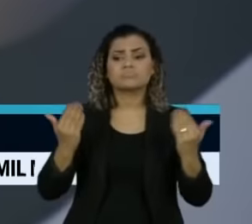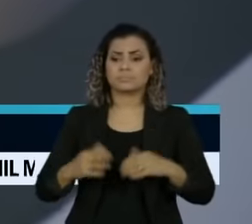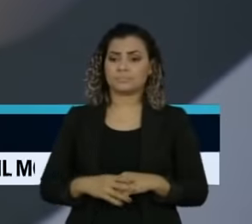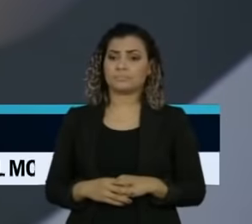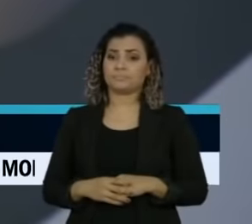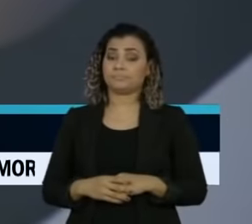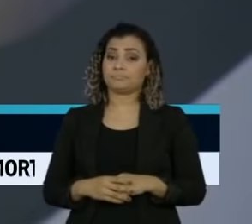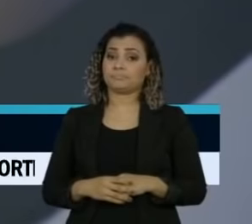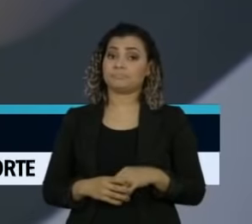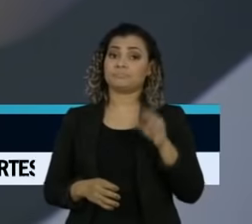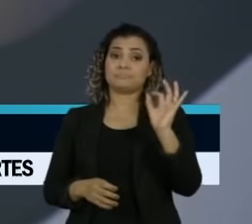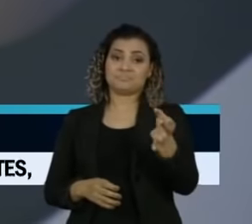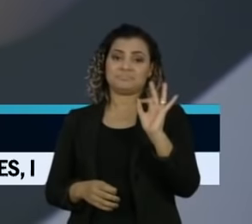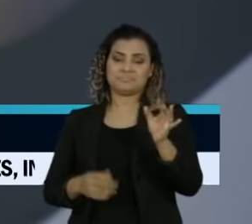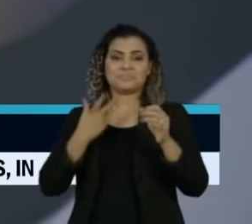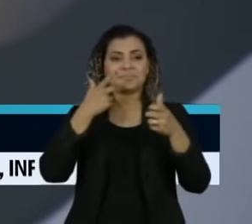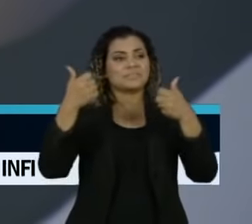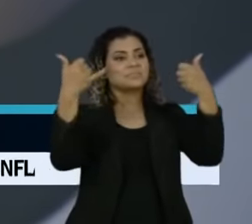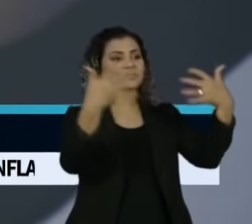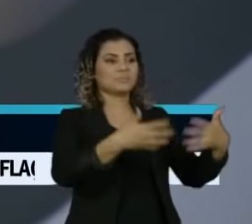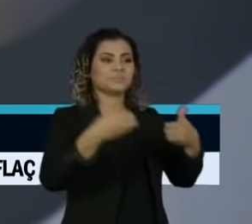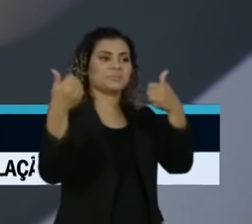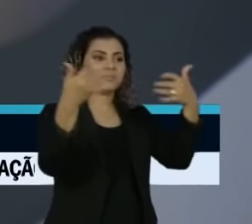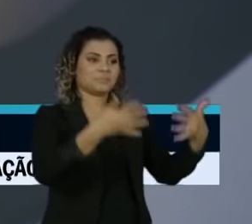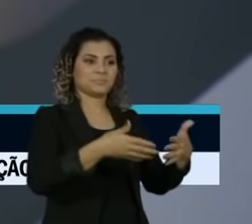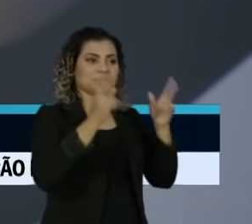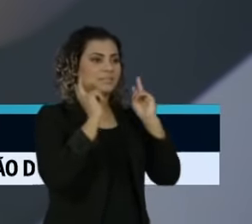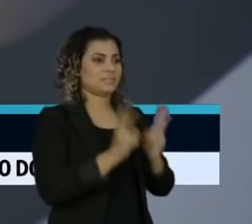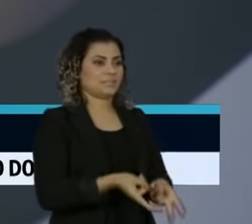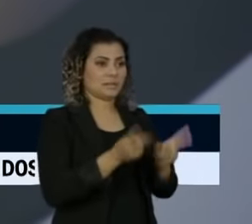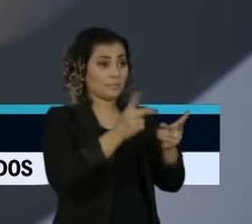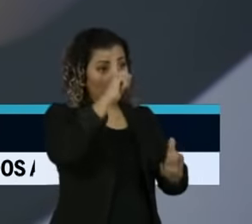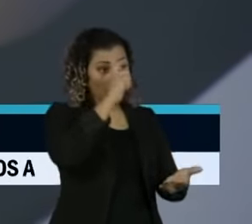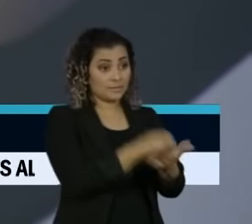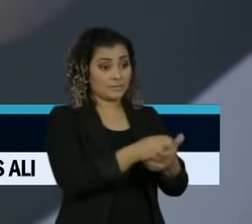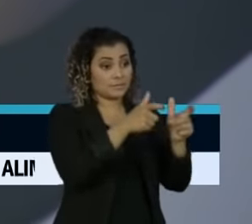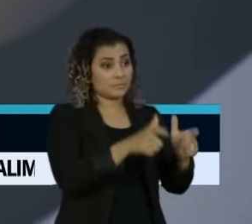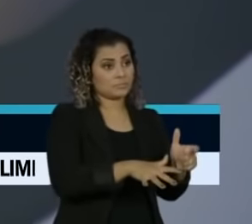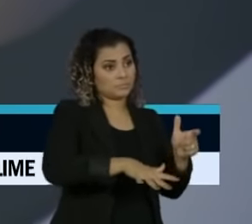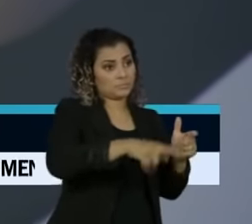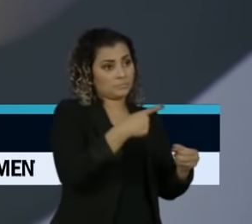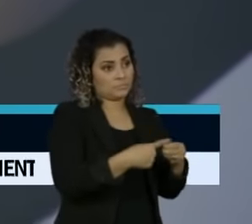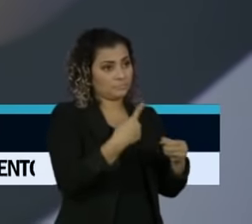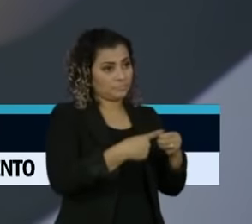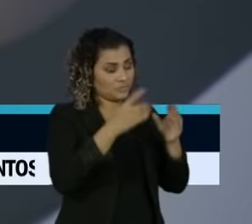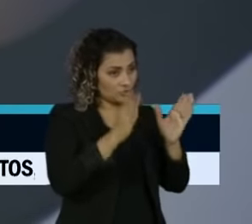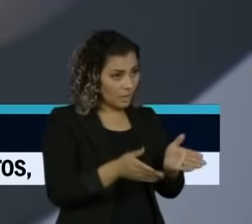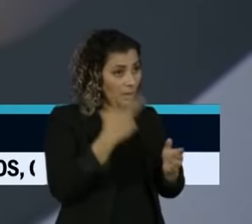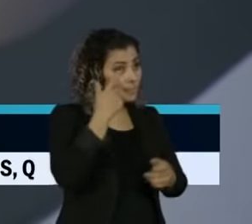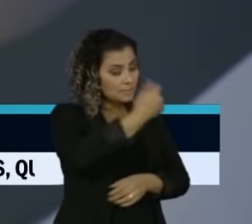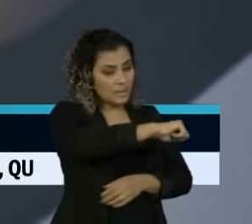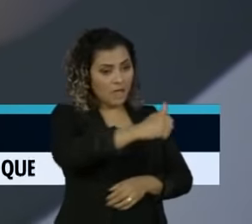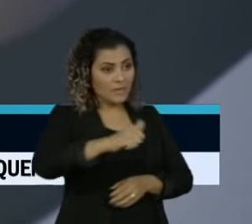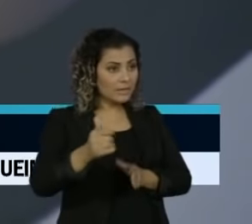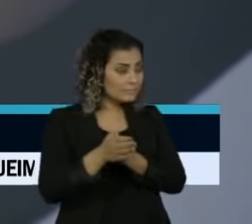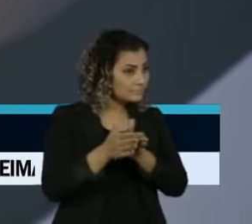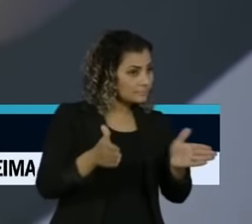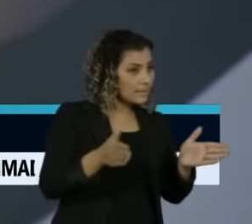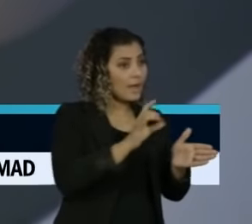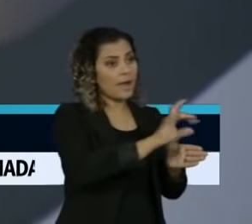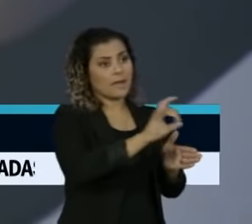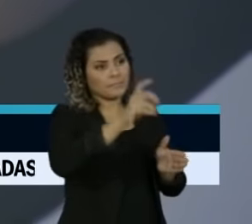Karen, é como a gente tem falado aqui todas as vezes. Isso é uma decisão local que tem que ser examinada em cada